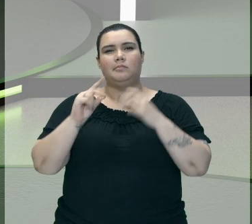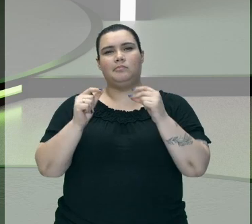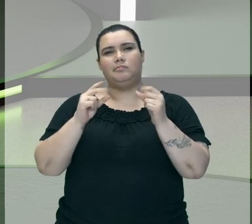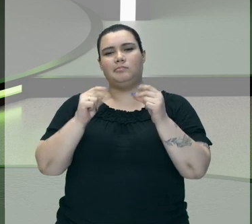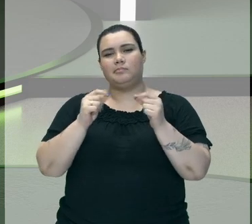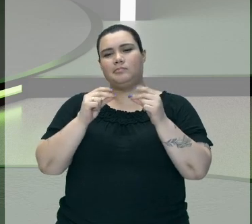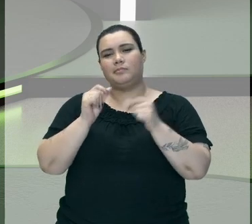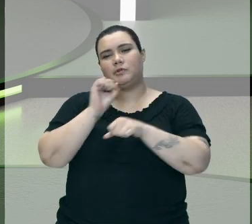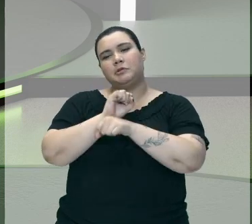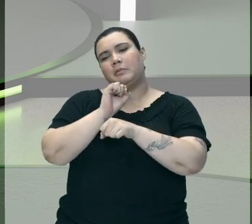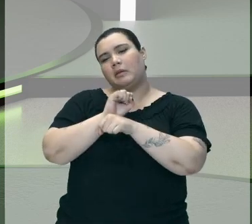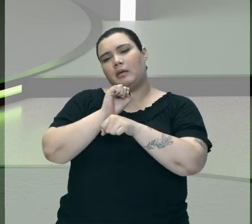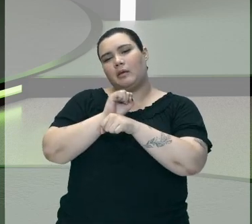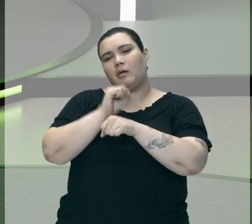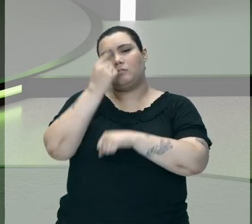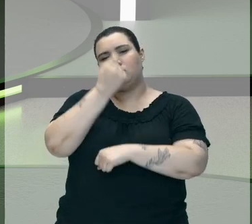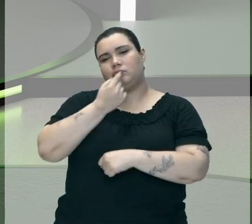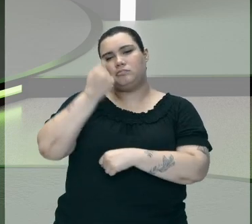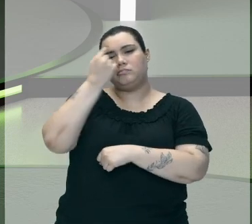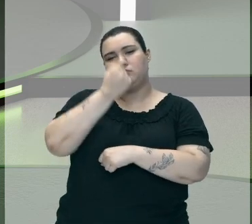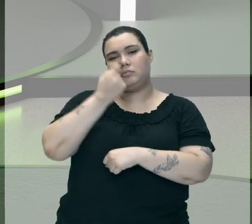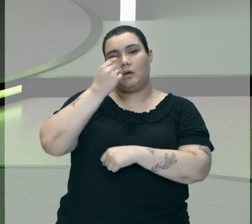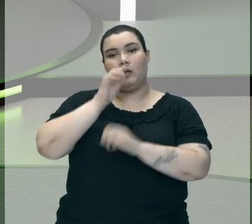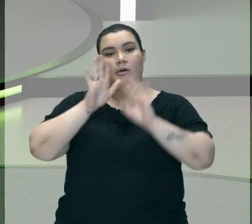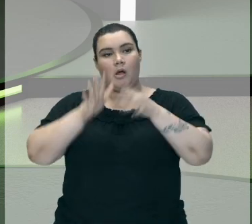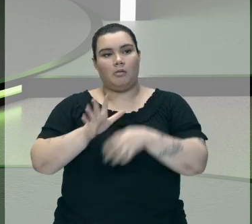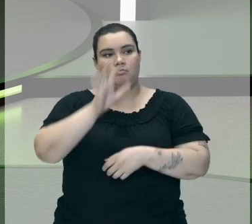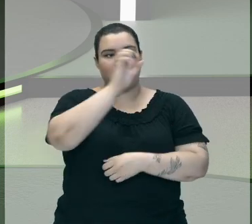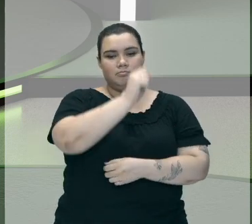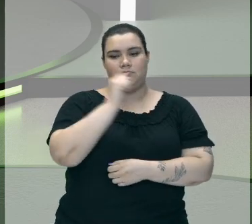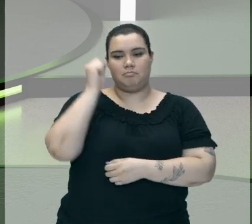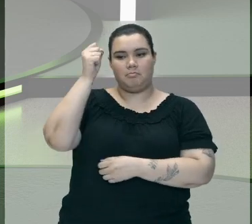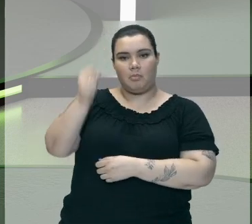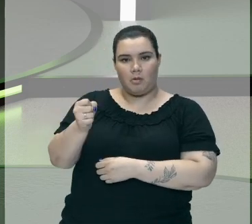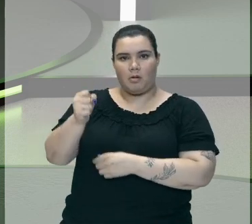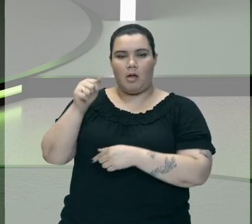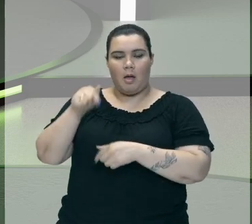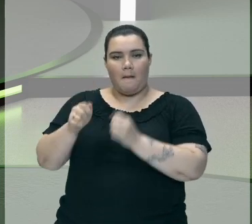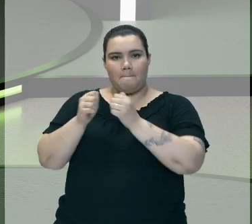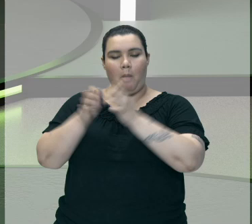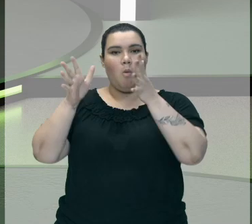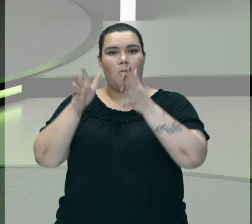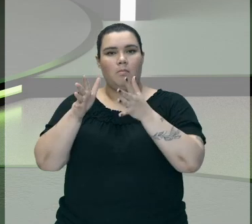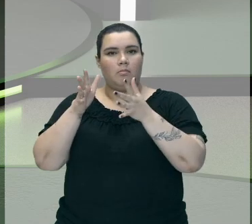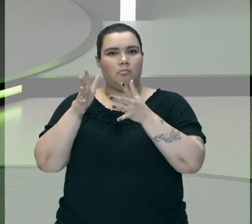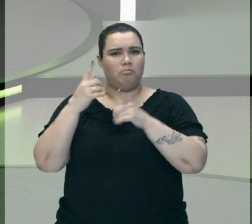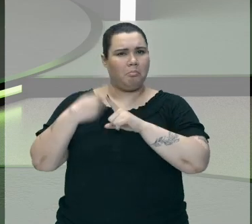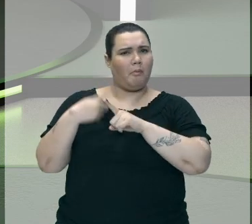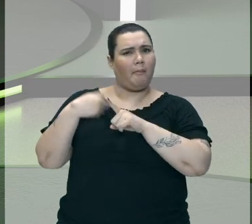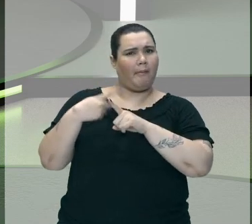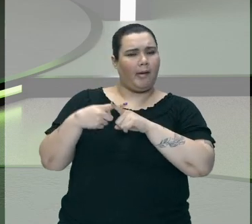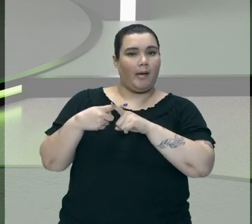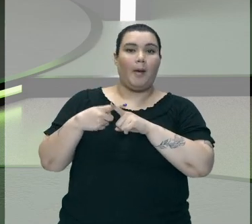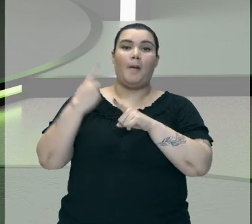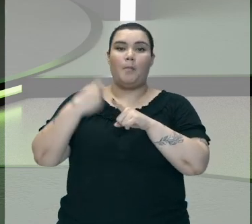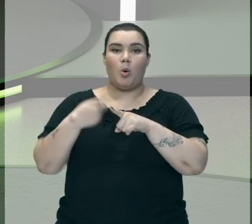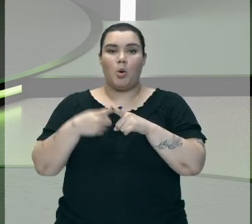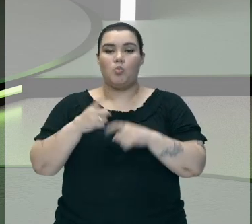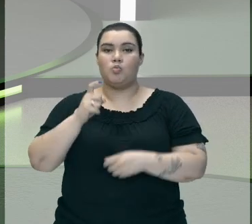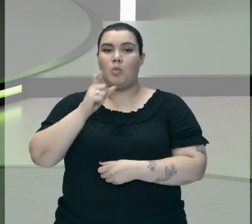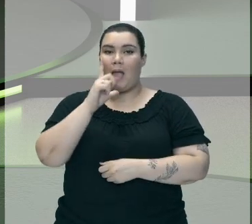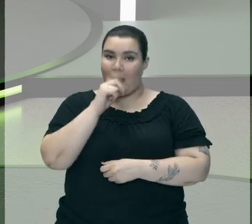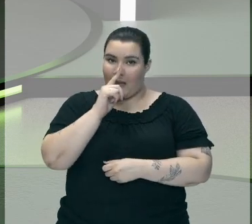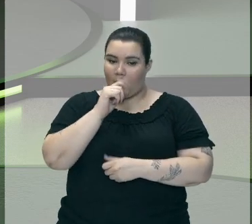descongelando Para fazer alguma coisa A garrafa Estoura Porque o gelo Ele Vai ter Essa